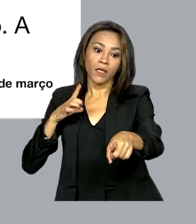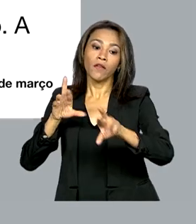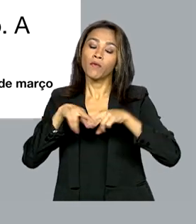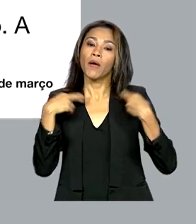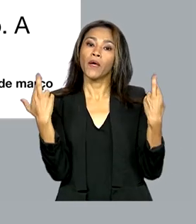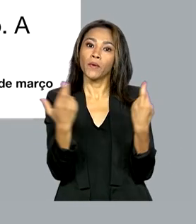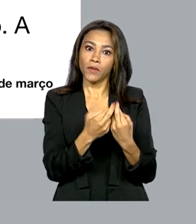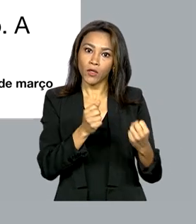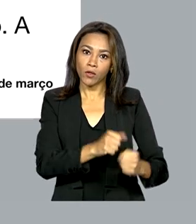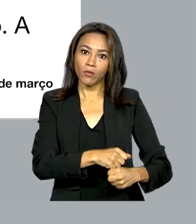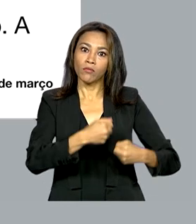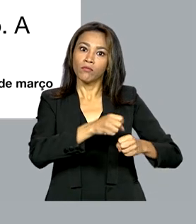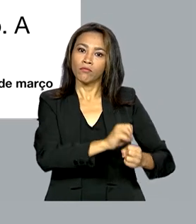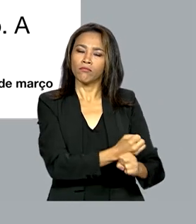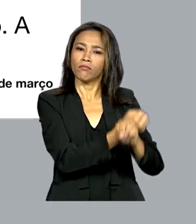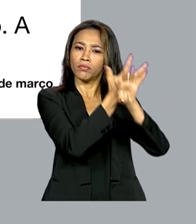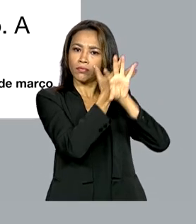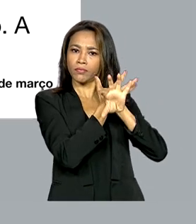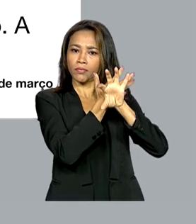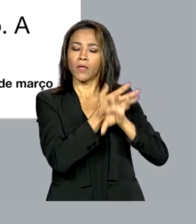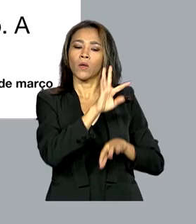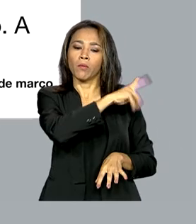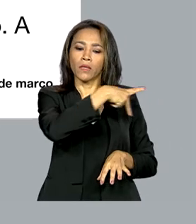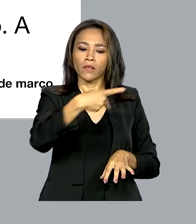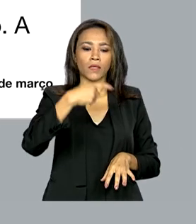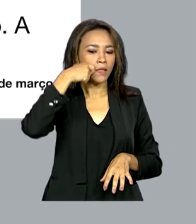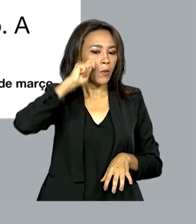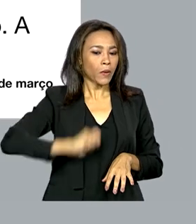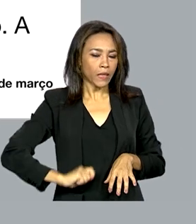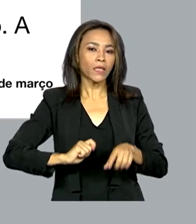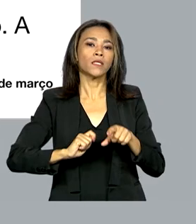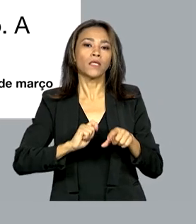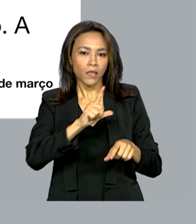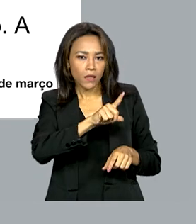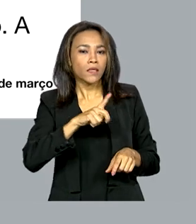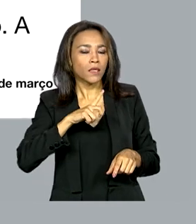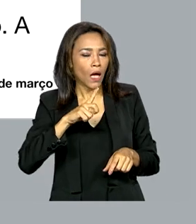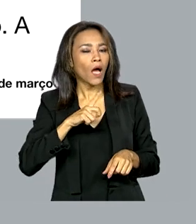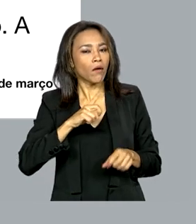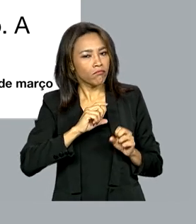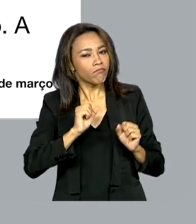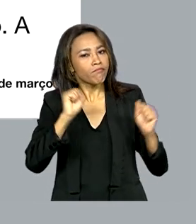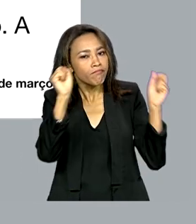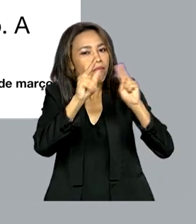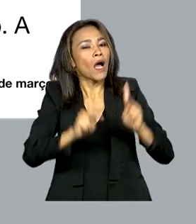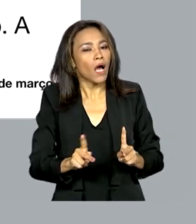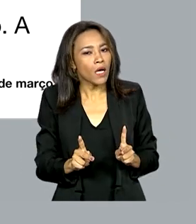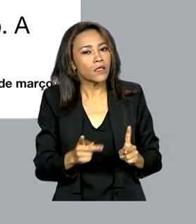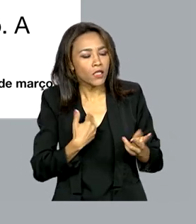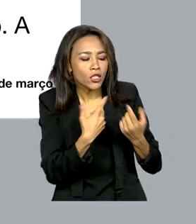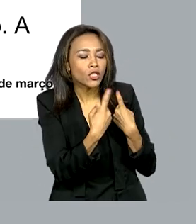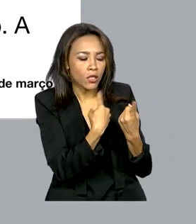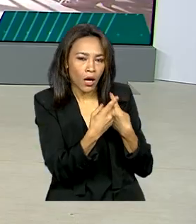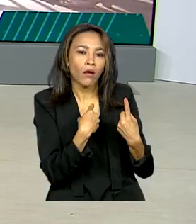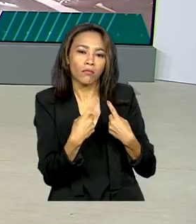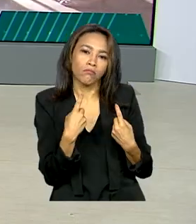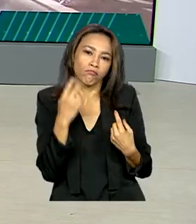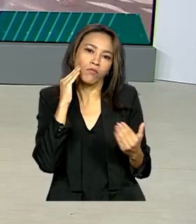da Ucrânia, Vladimir Zelensky, e que está disposto a participar da construção da paz e de diálogo.